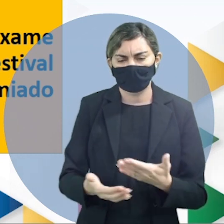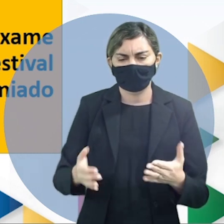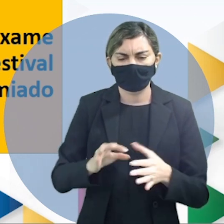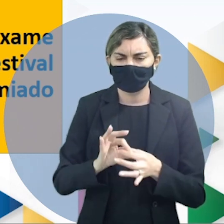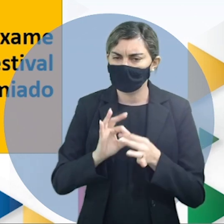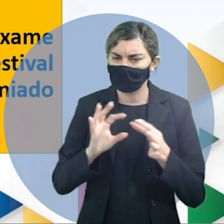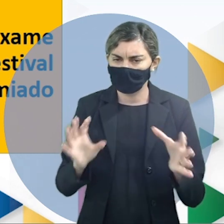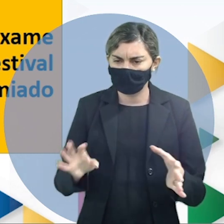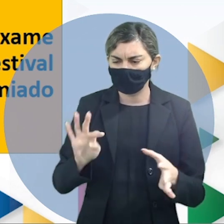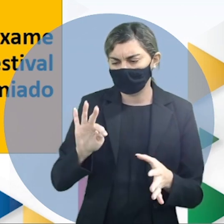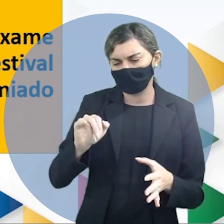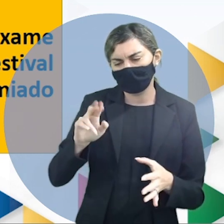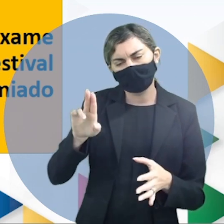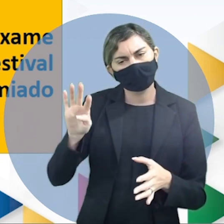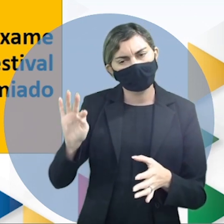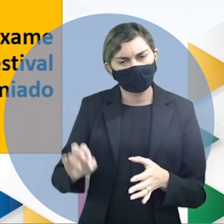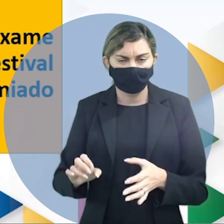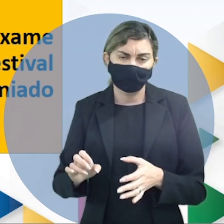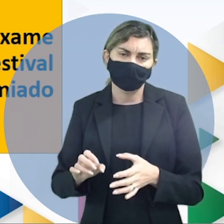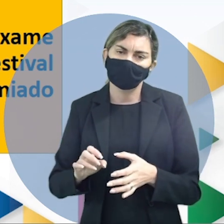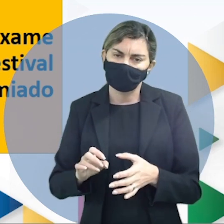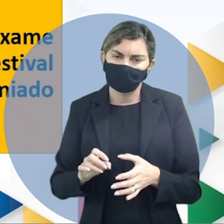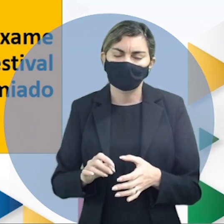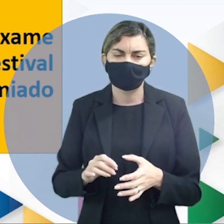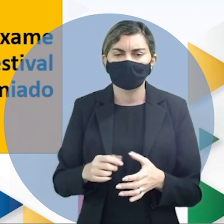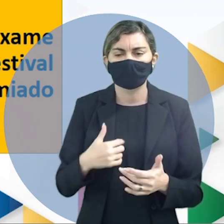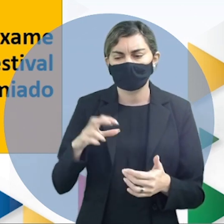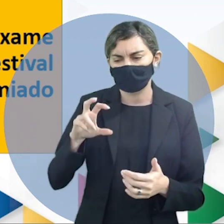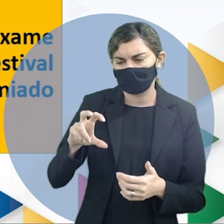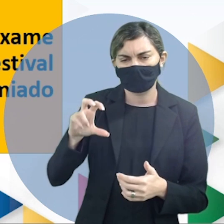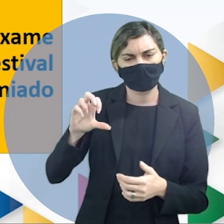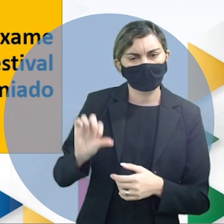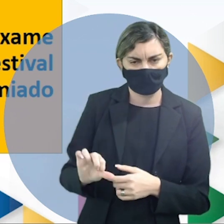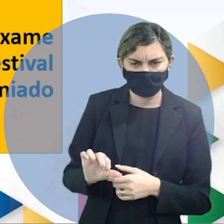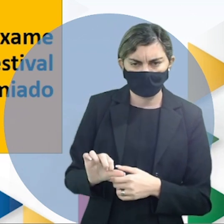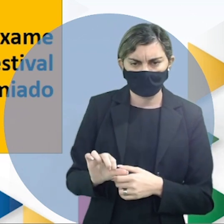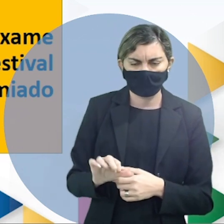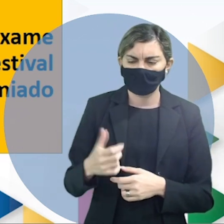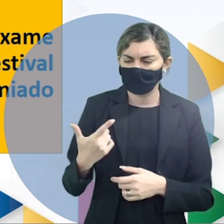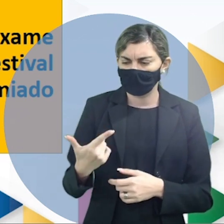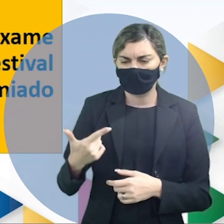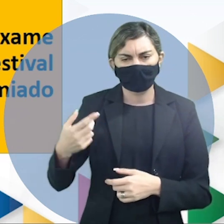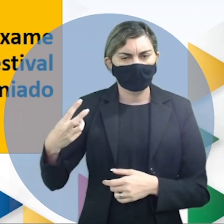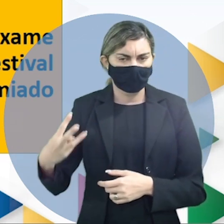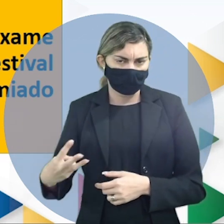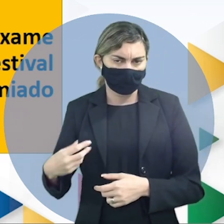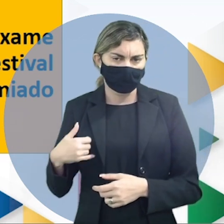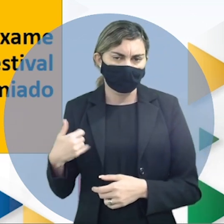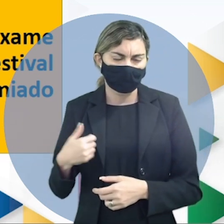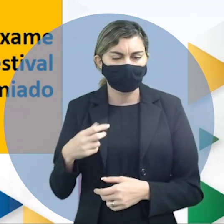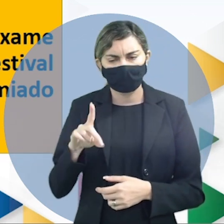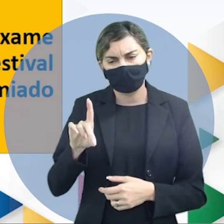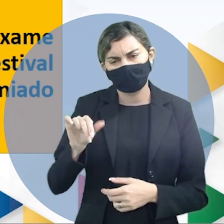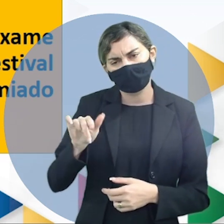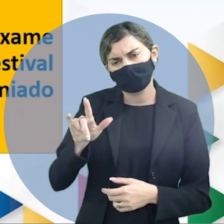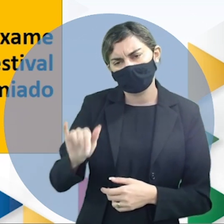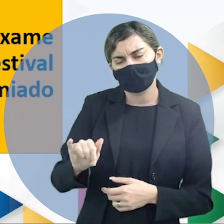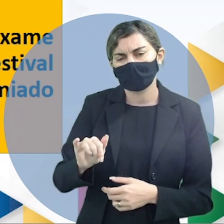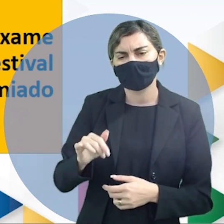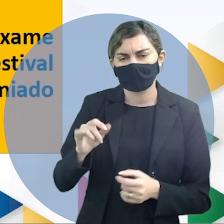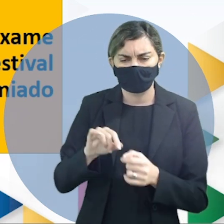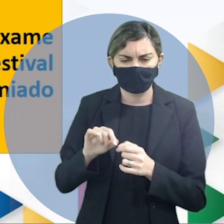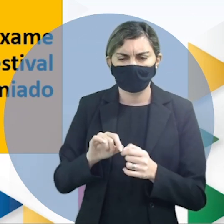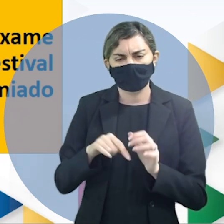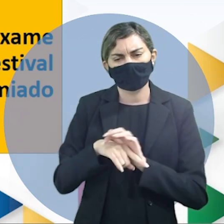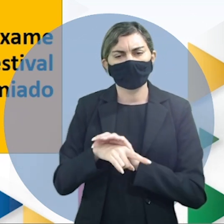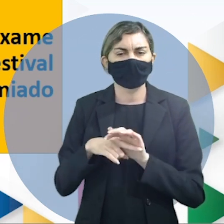libertação do Tibete foi frustrada em 59 com 23 anos Dalai Lama realizou